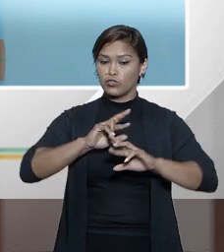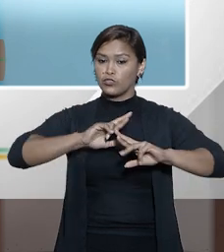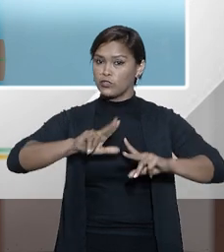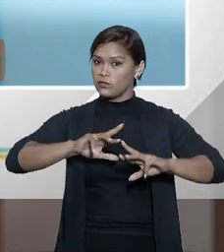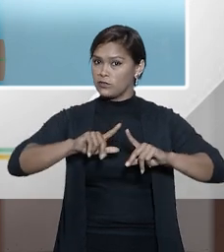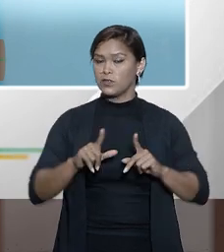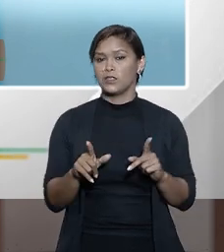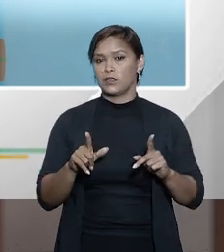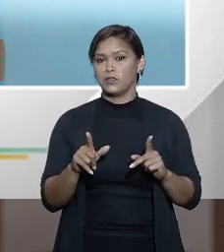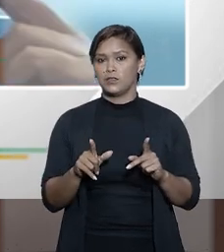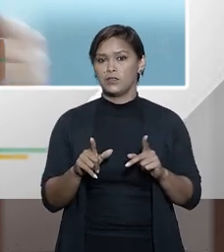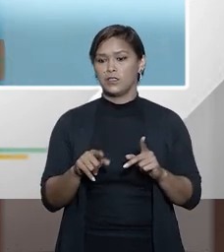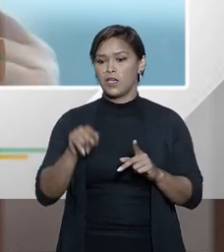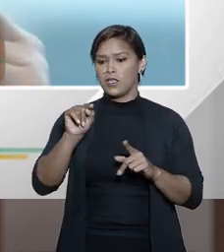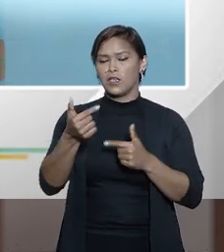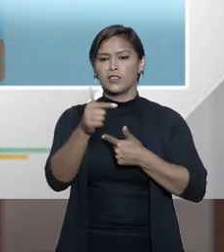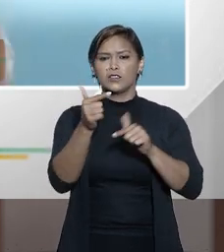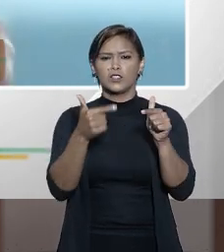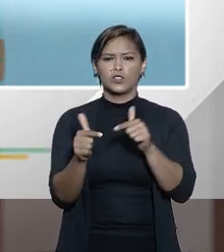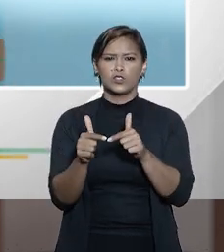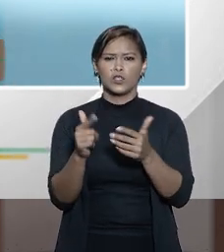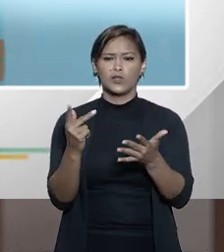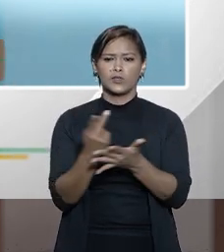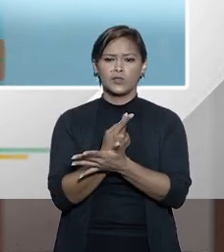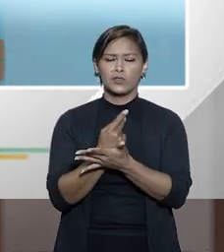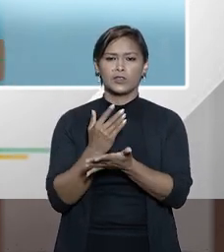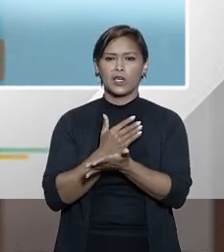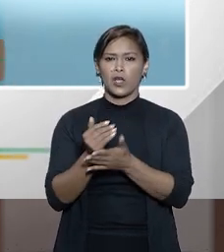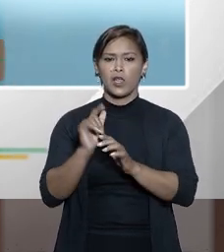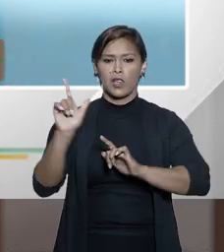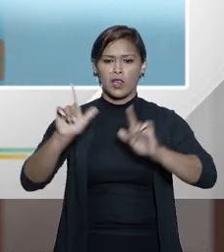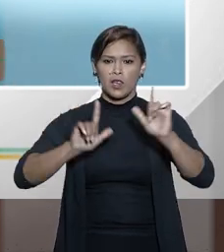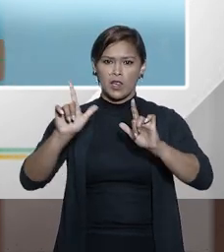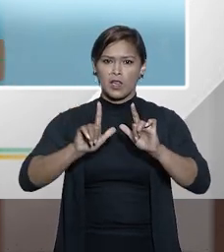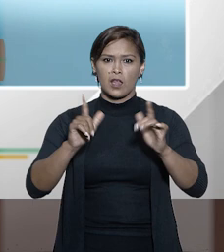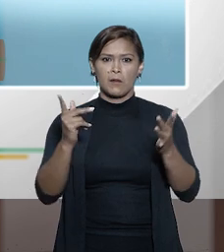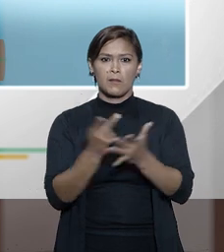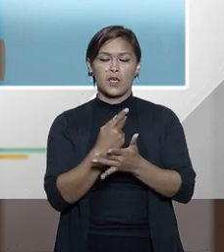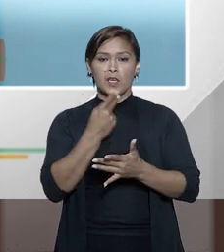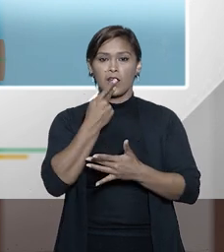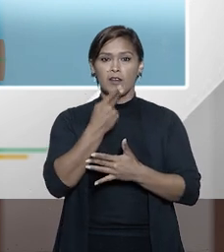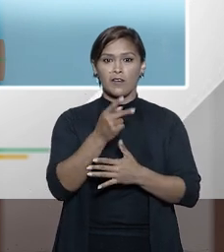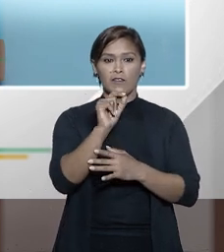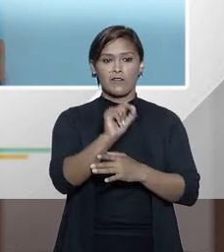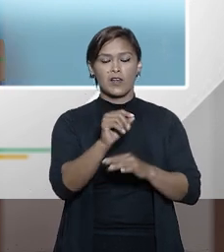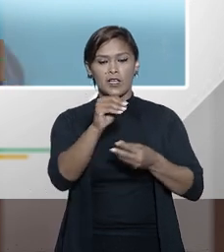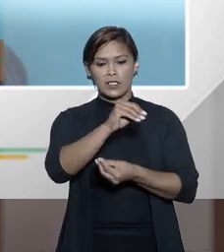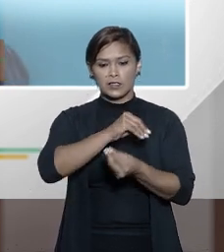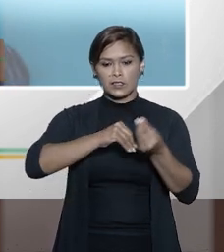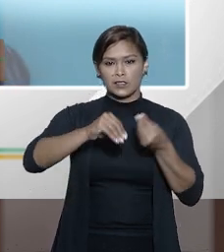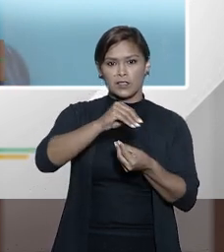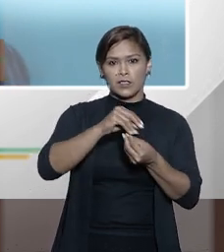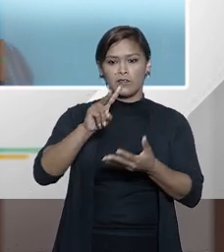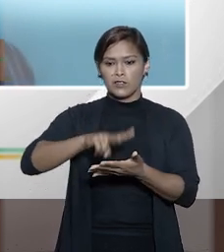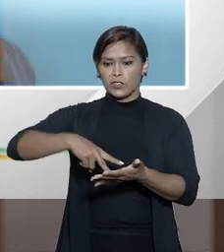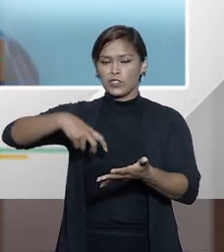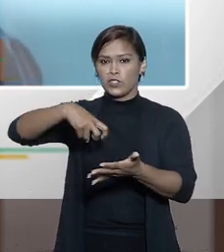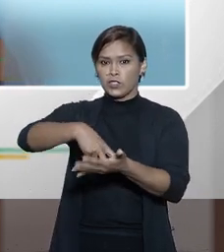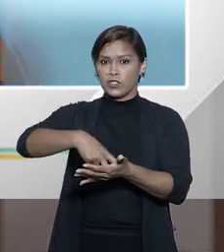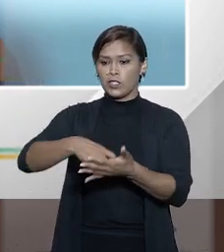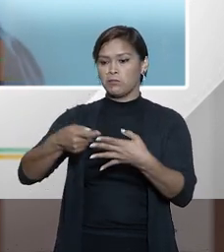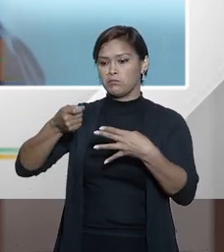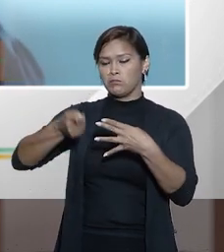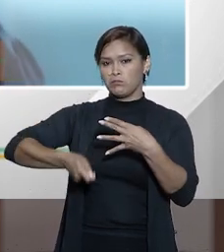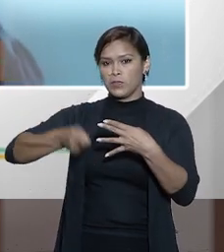distinto dessas outras situações que tem corrido na mídia recentemente que dizem respeito à transferência de execução